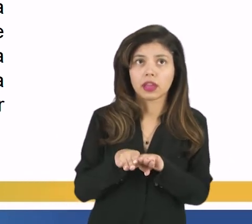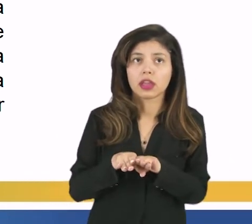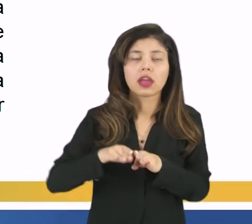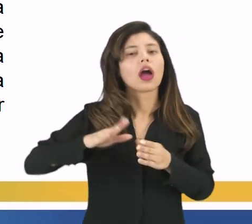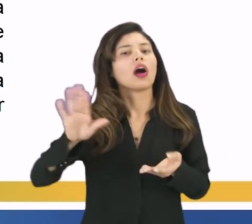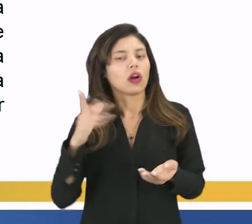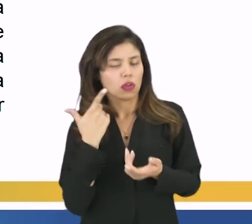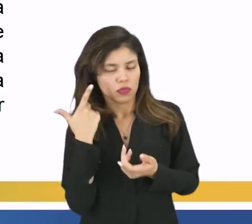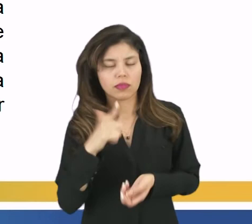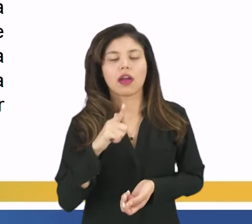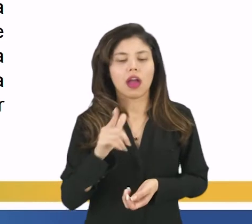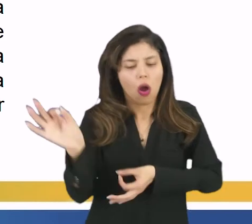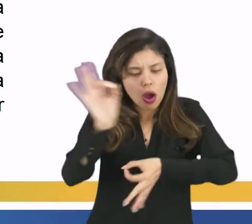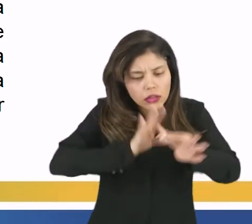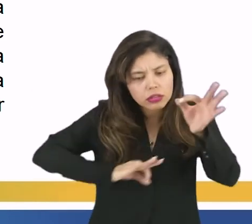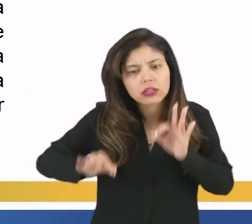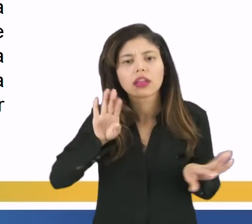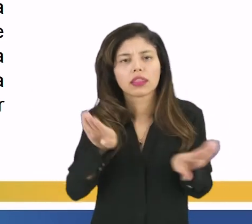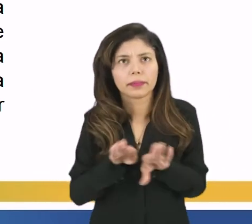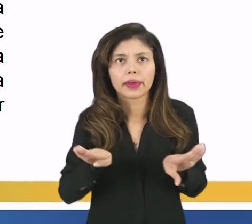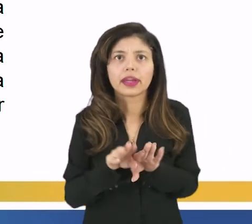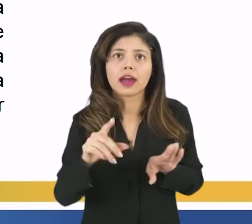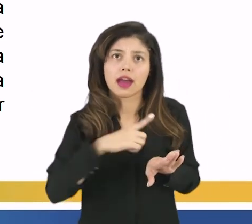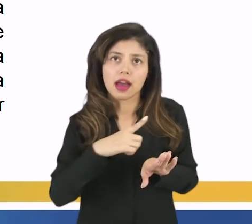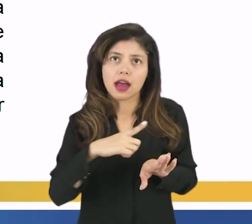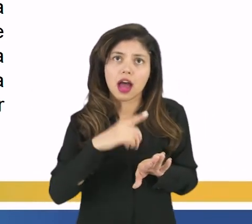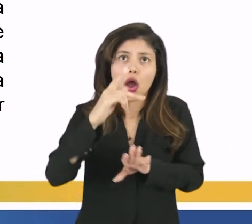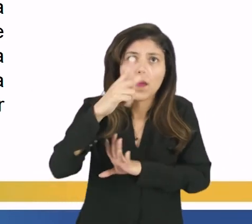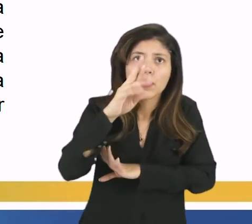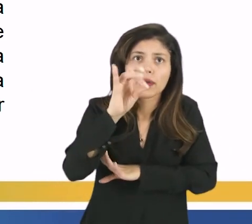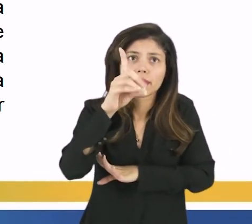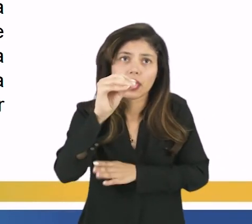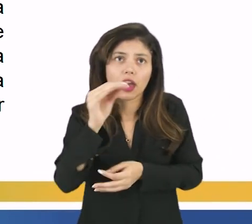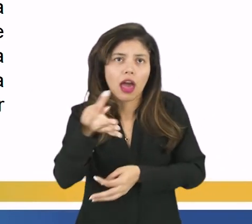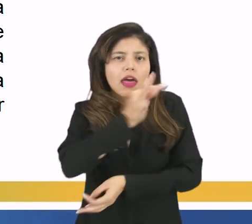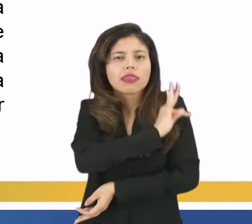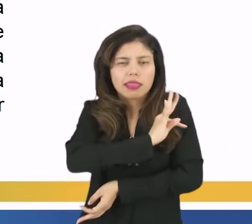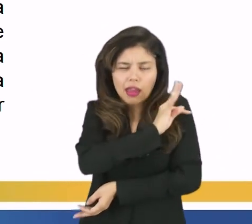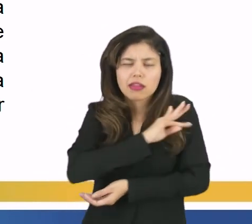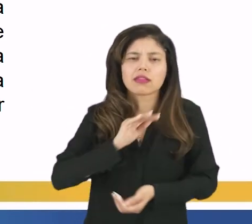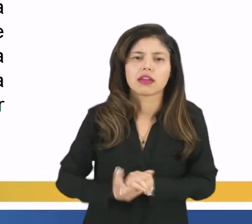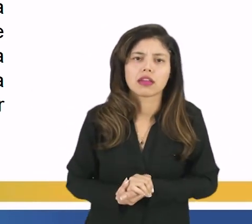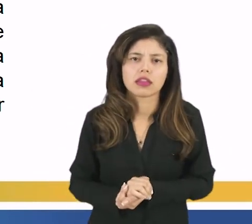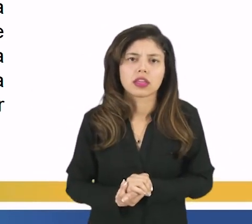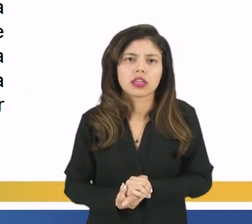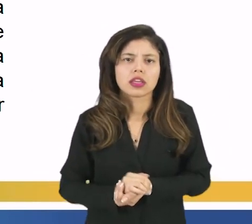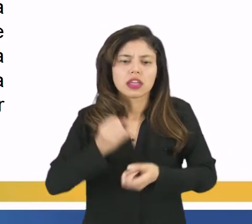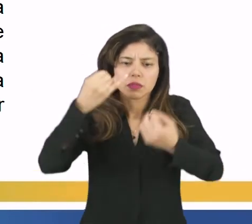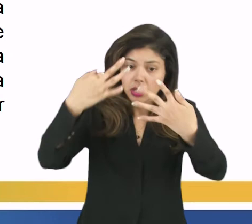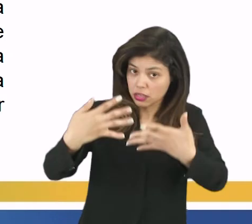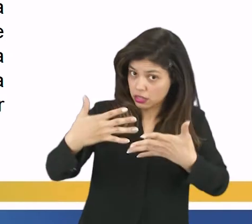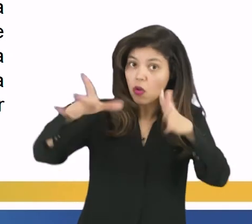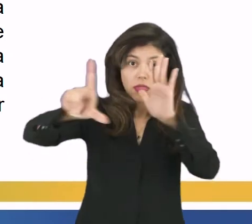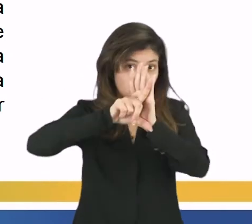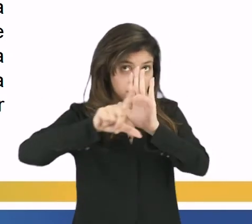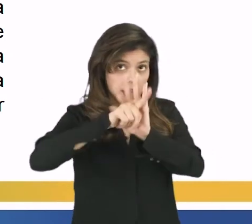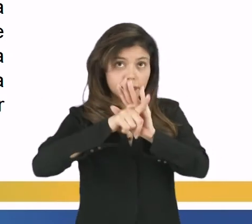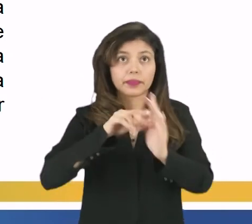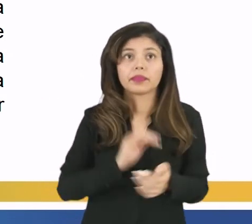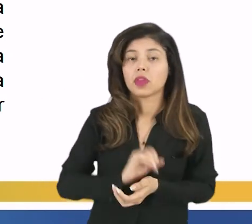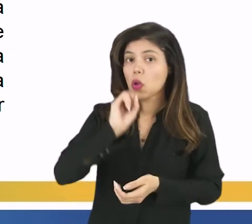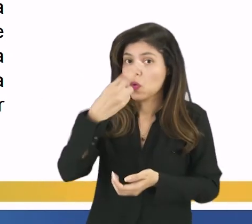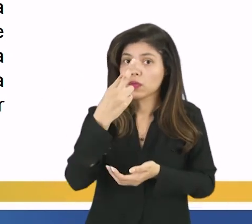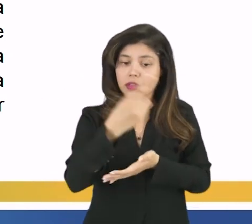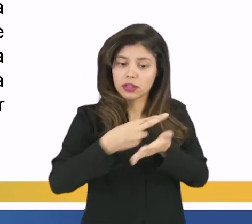a correção de eventuais improbidades de técnicas legislativas, ou seja, interpretação da lei, né, ou